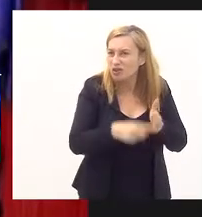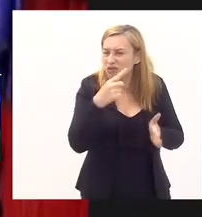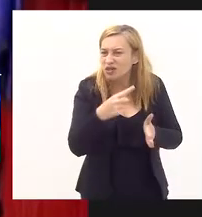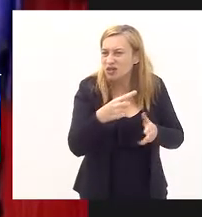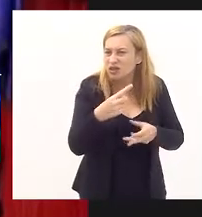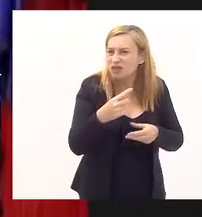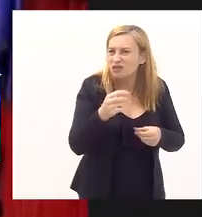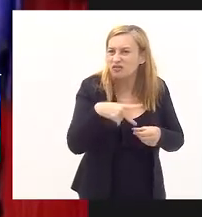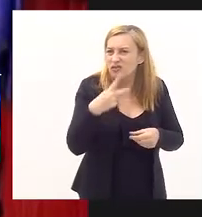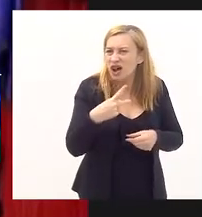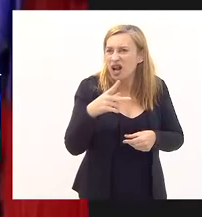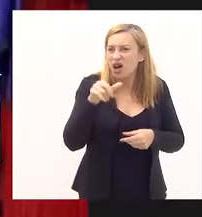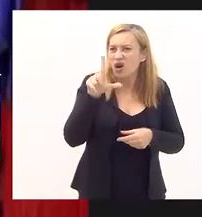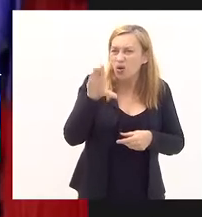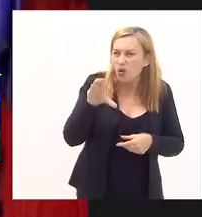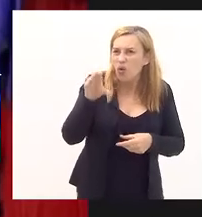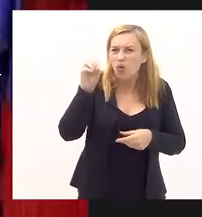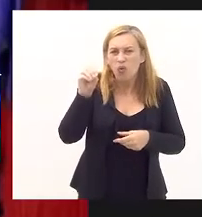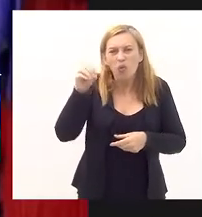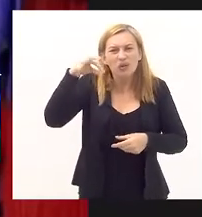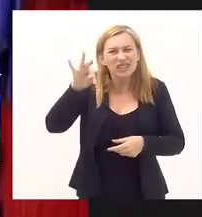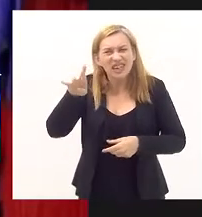contenção de imposta.